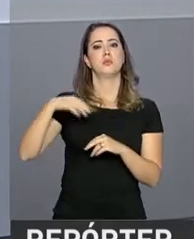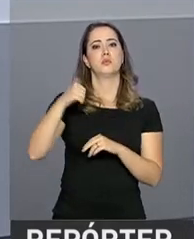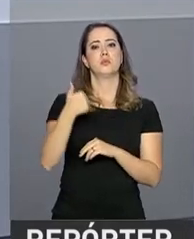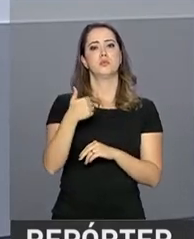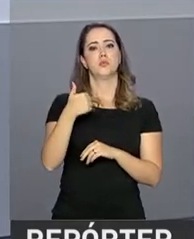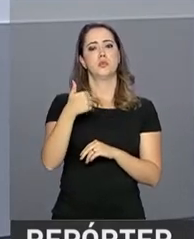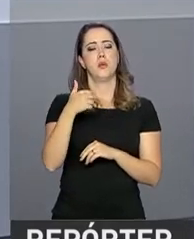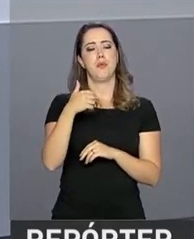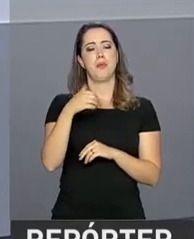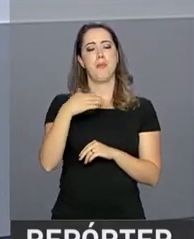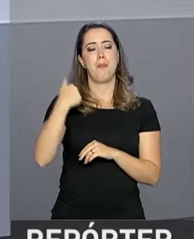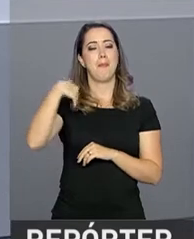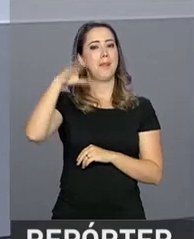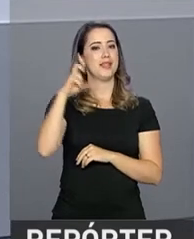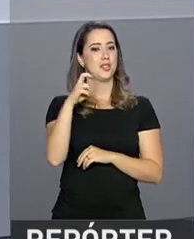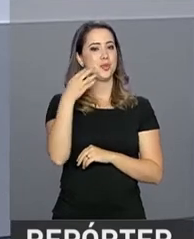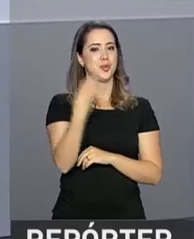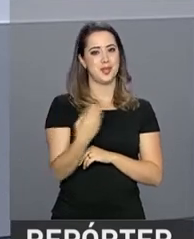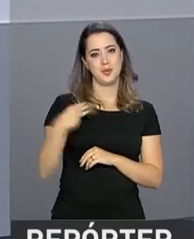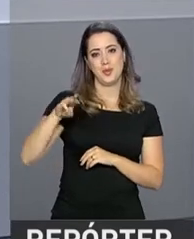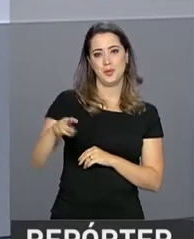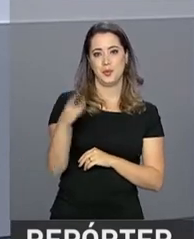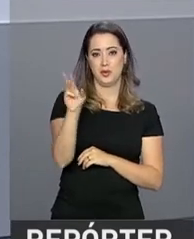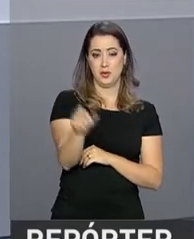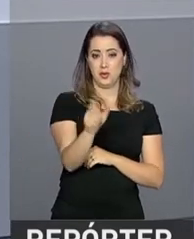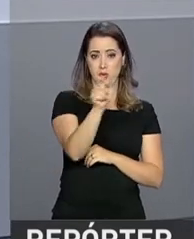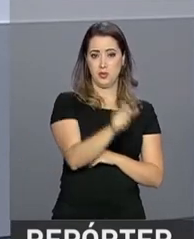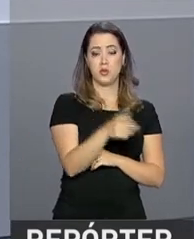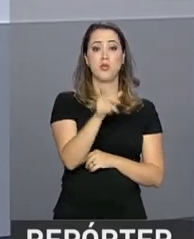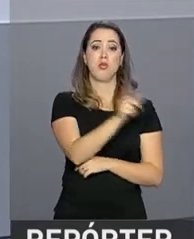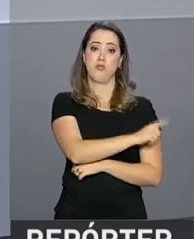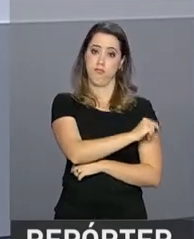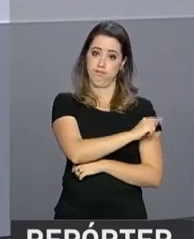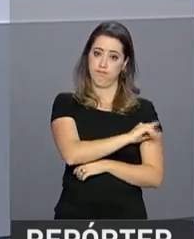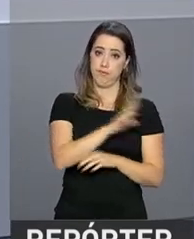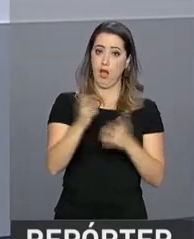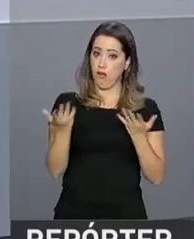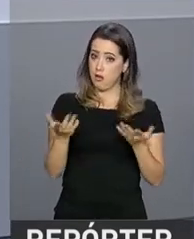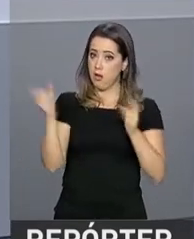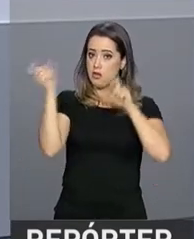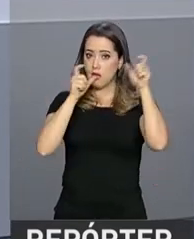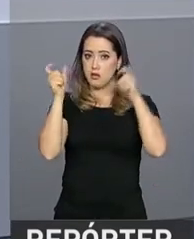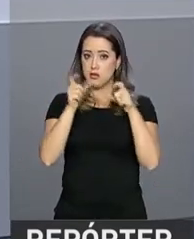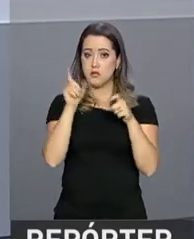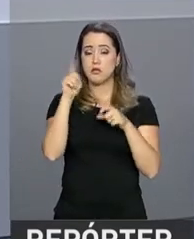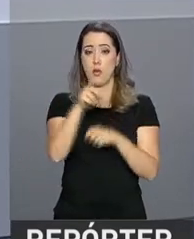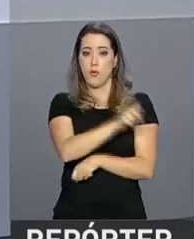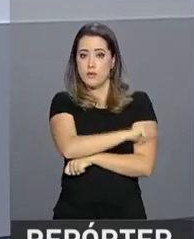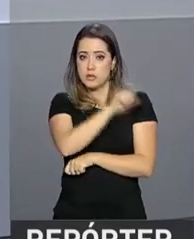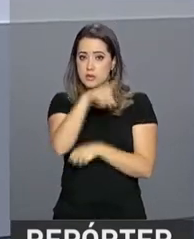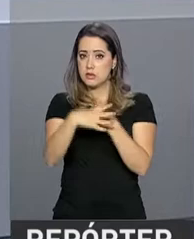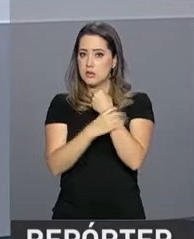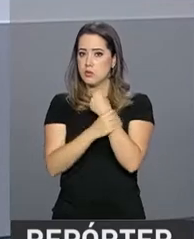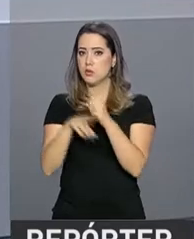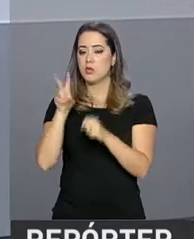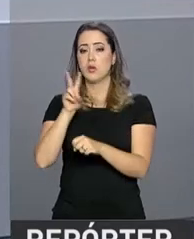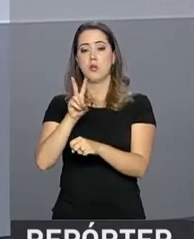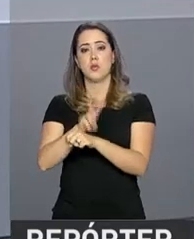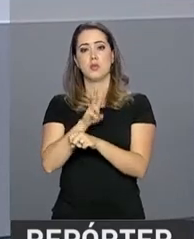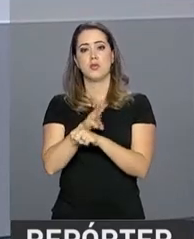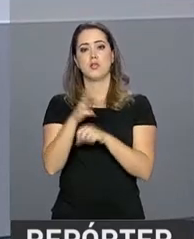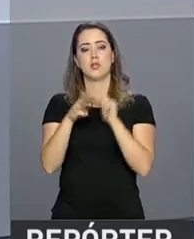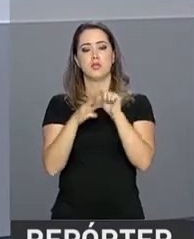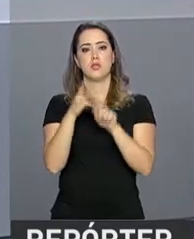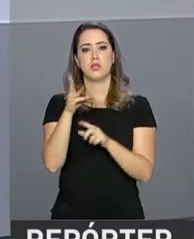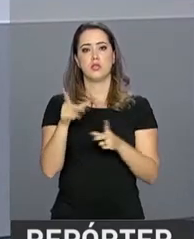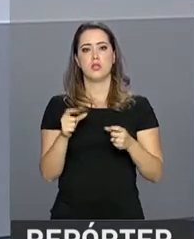mais de 54 milhões de pessoas sejam vacinadas. E atenção, a vacina é segura e protege contra três tipos de